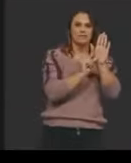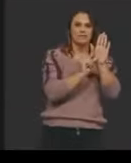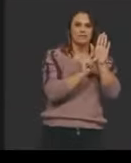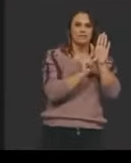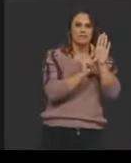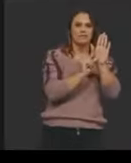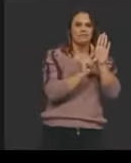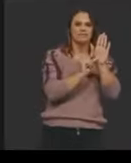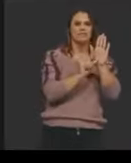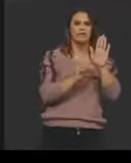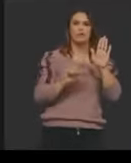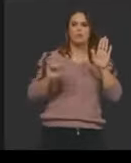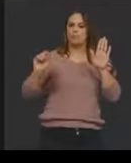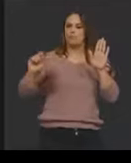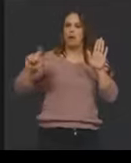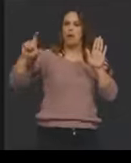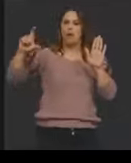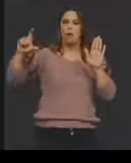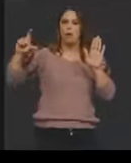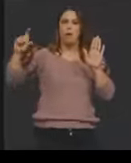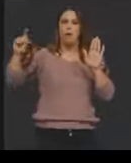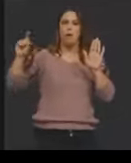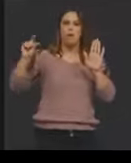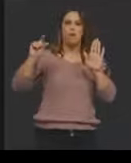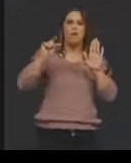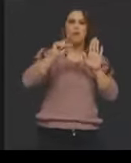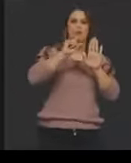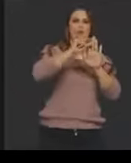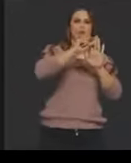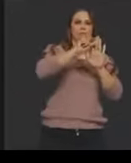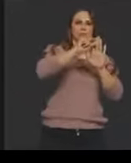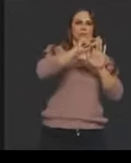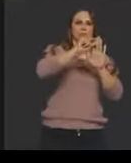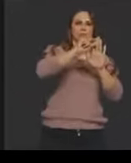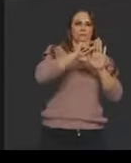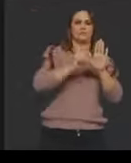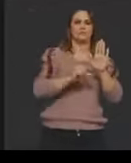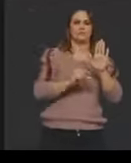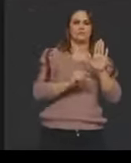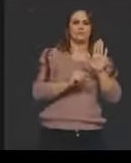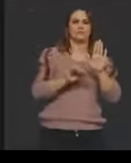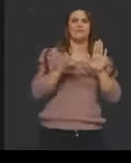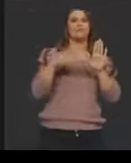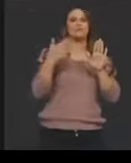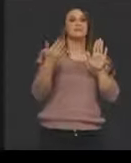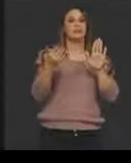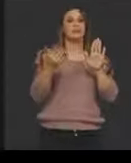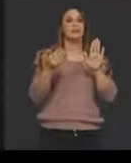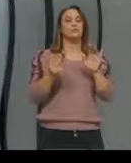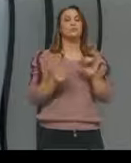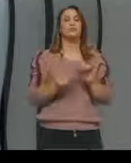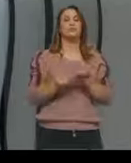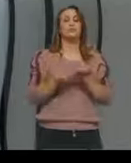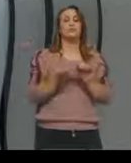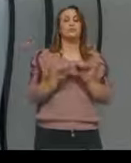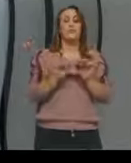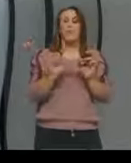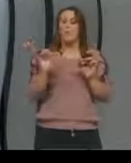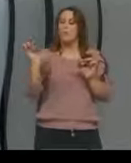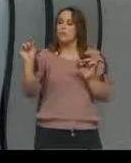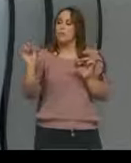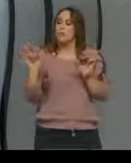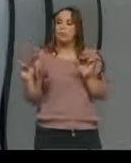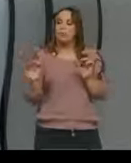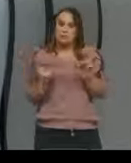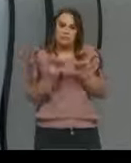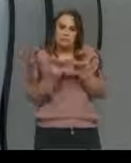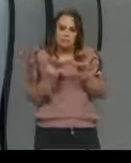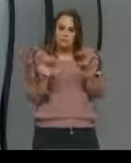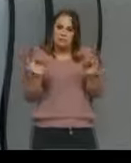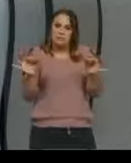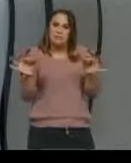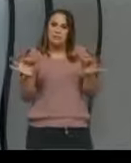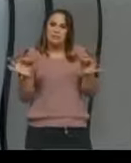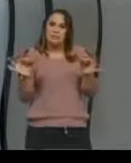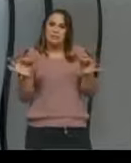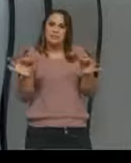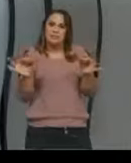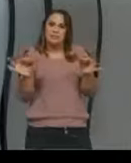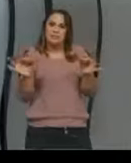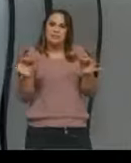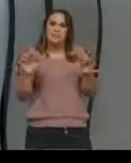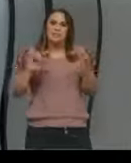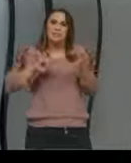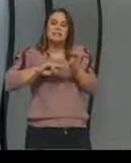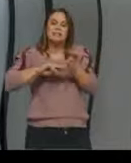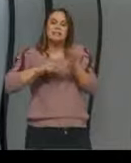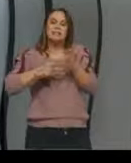Então aqui como eu acabei de dizer quanto mais distante você tiver o fragmento significa que menor é o